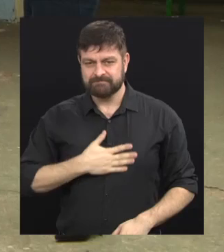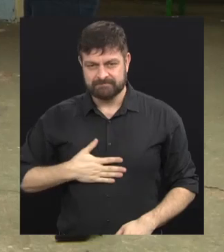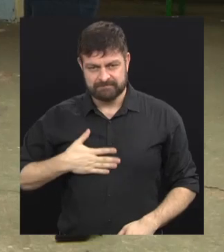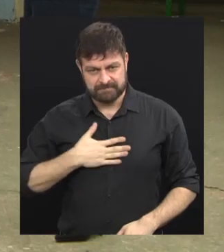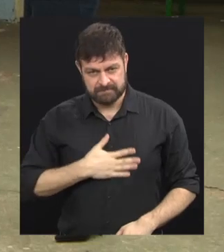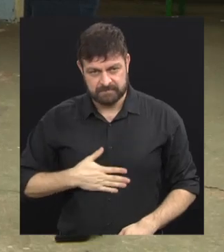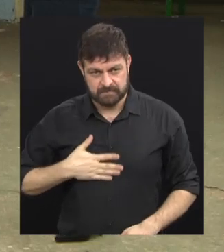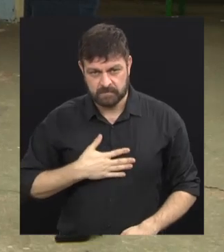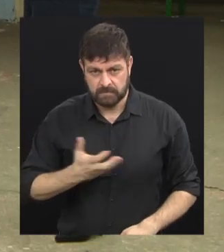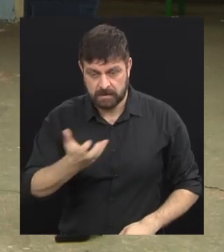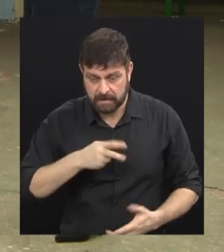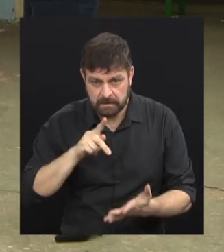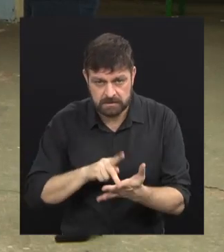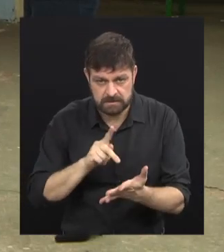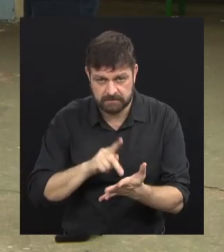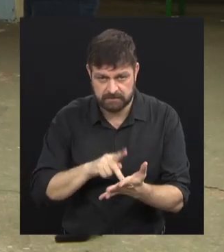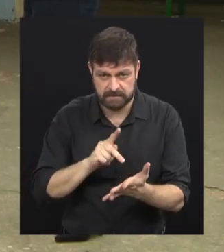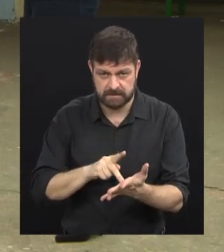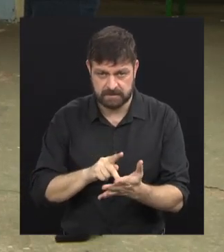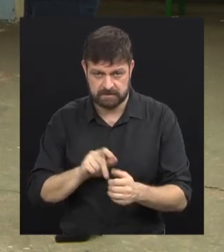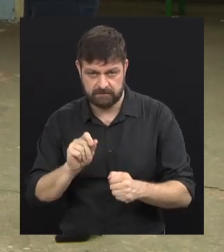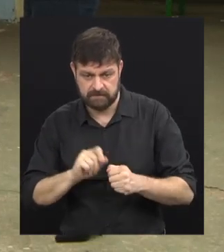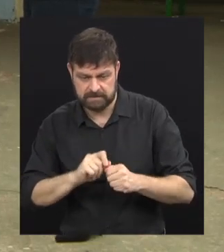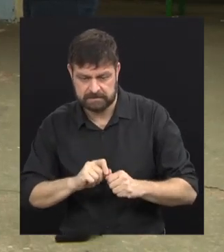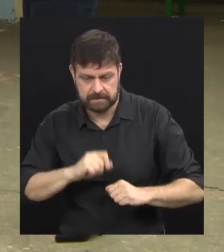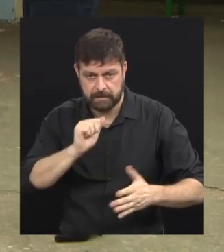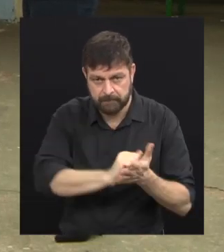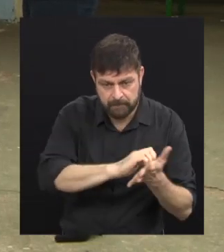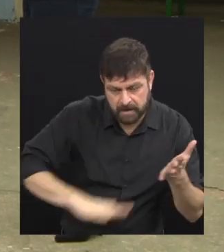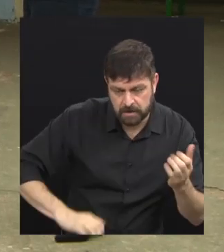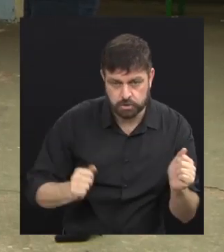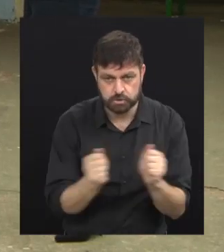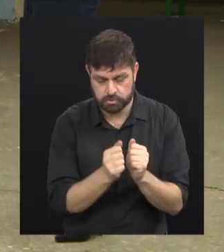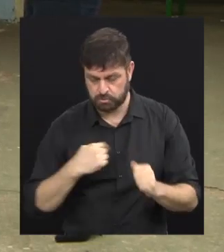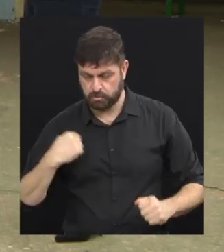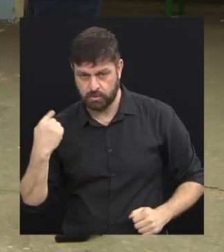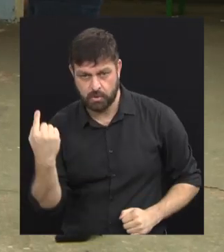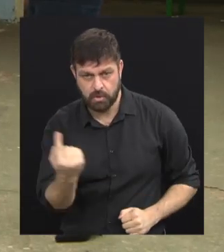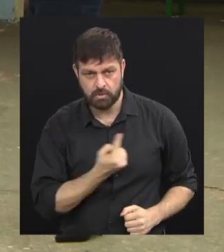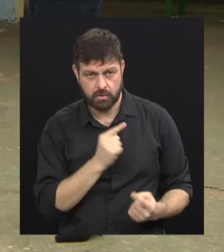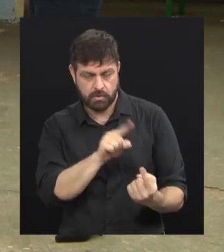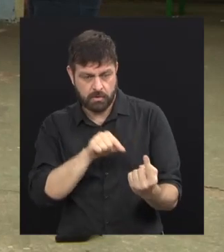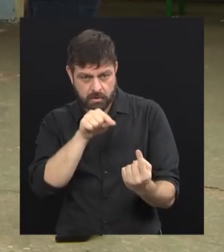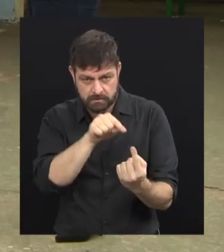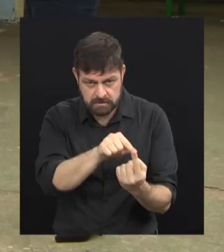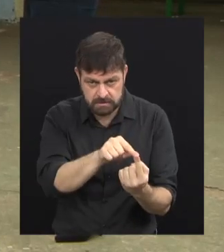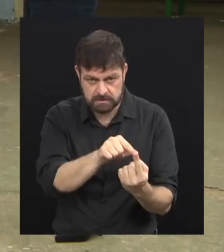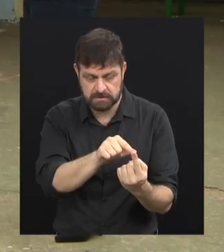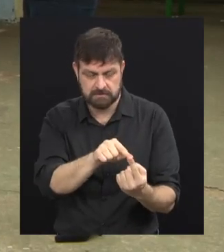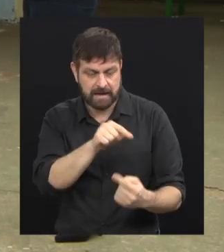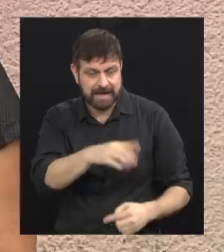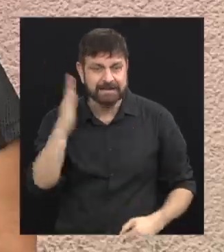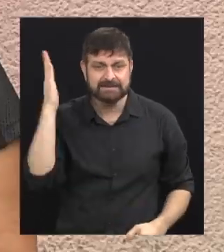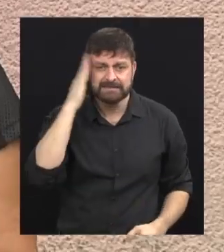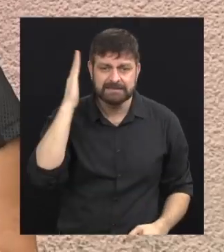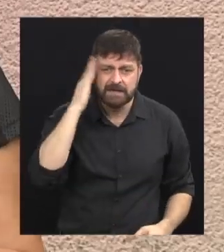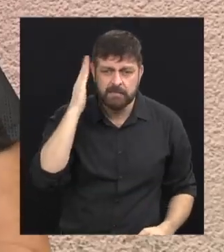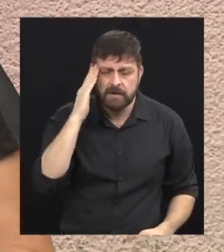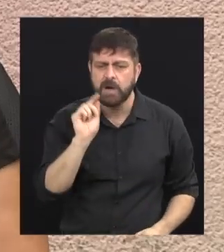e queiram realmente fazer essas atividades conosco para que elas possam saber que,